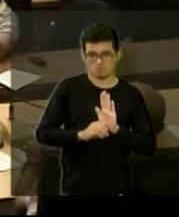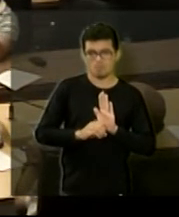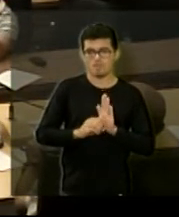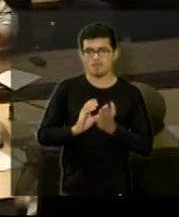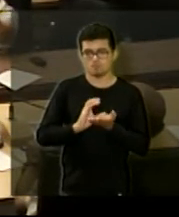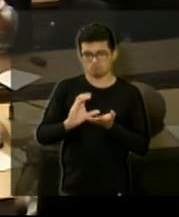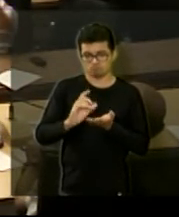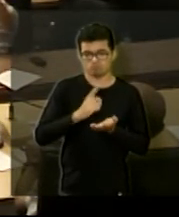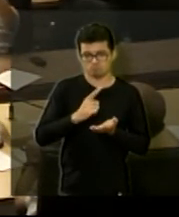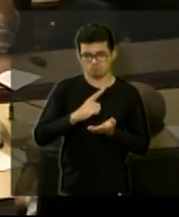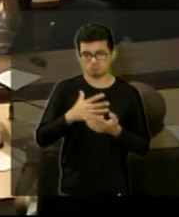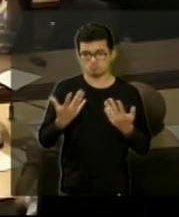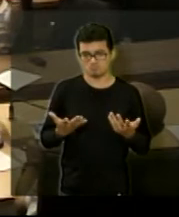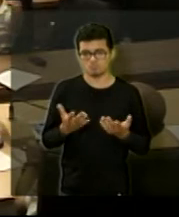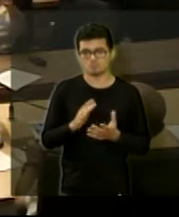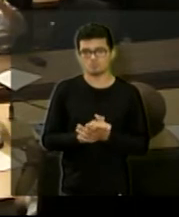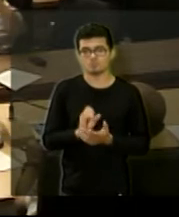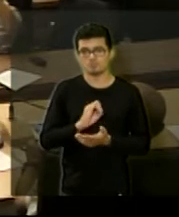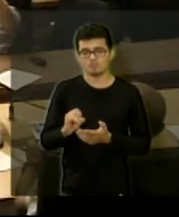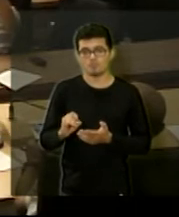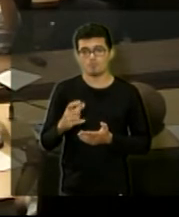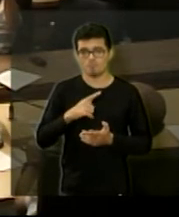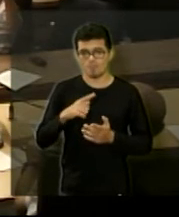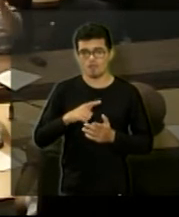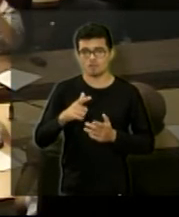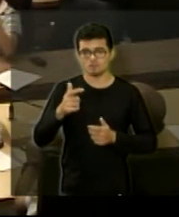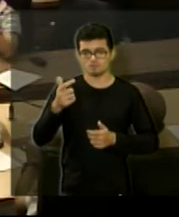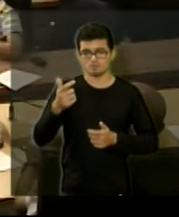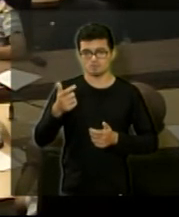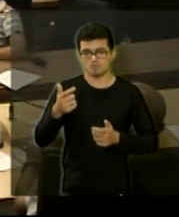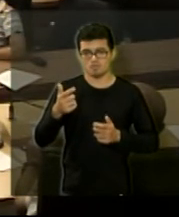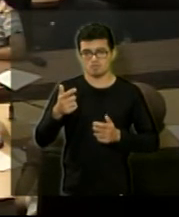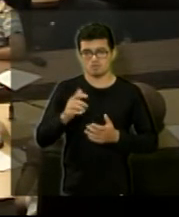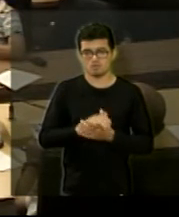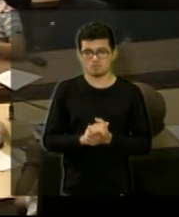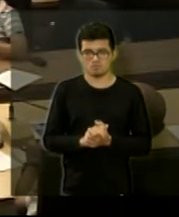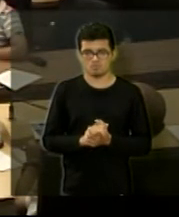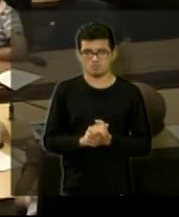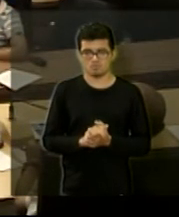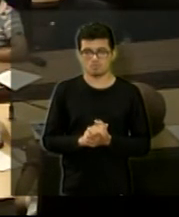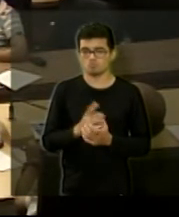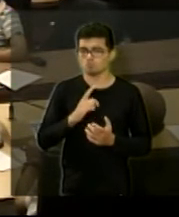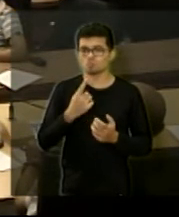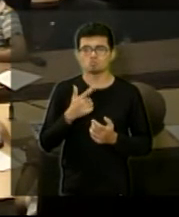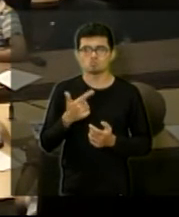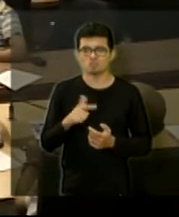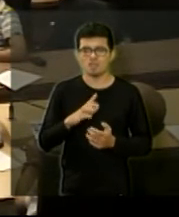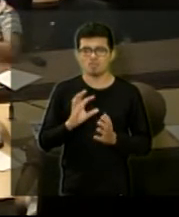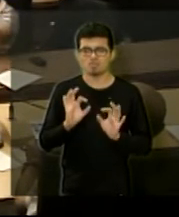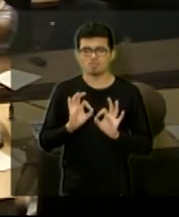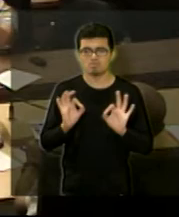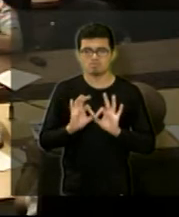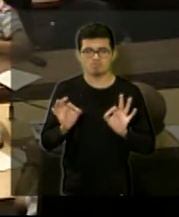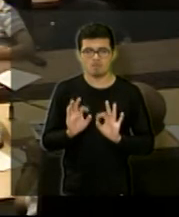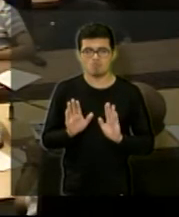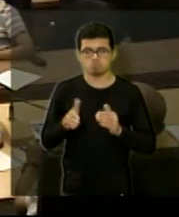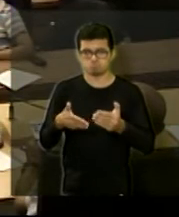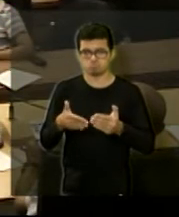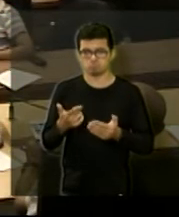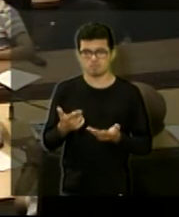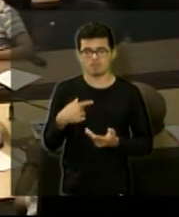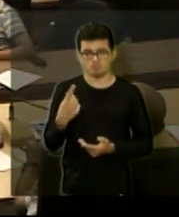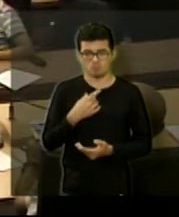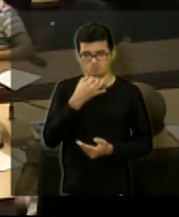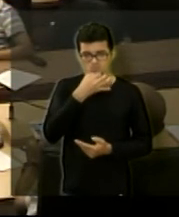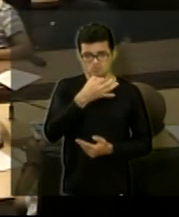se dentro dessa previsão há alguma coisa nesse sentido não há específico mas nada que impeça de ser vamos sugerir aberto um